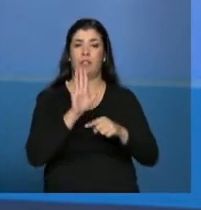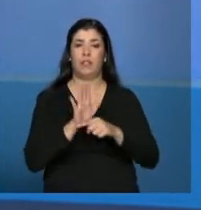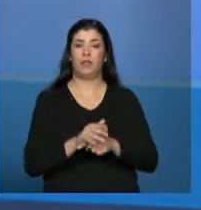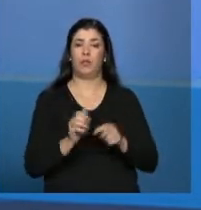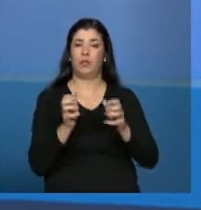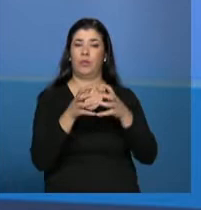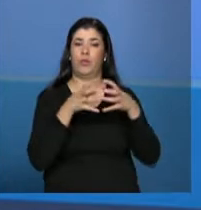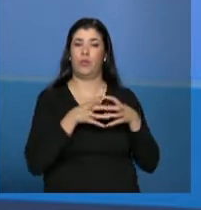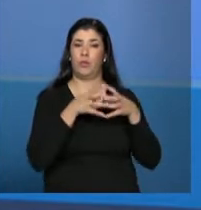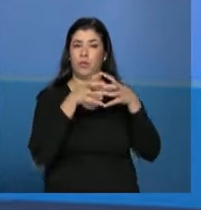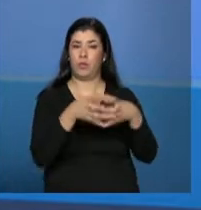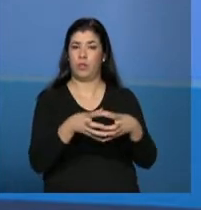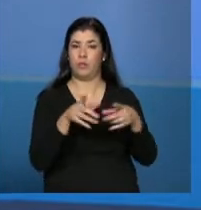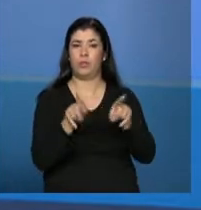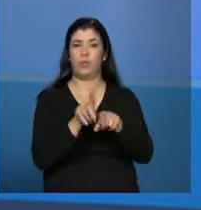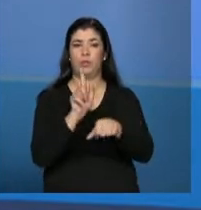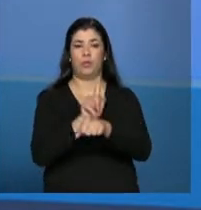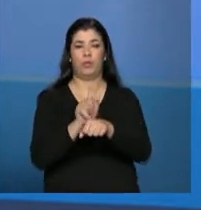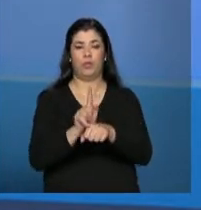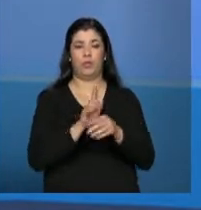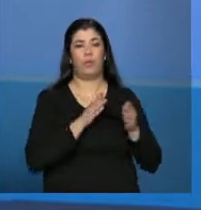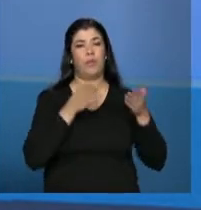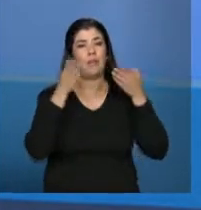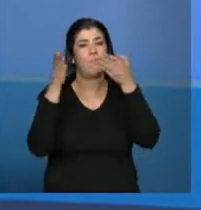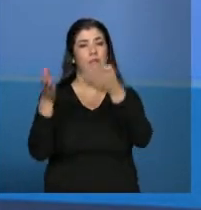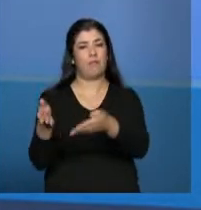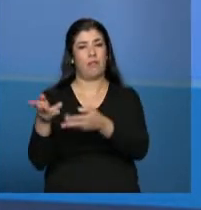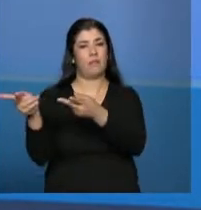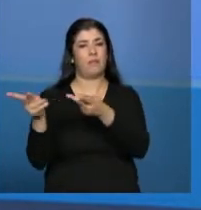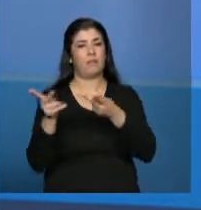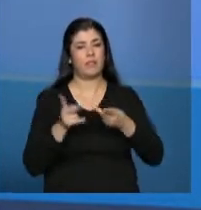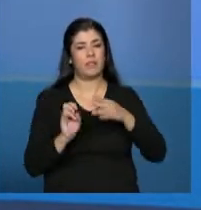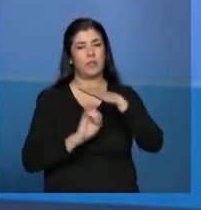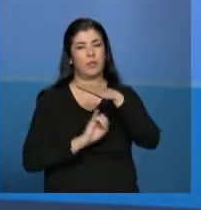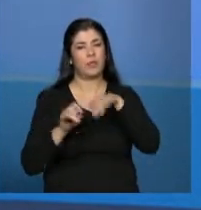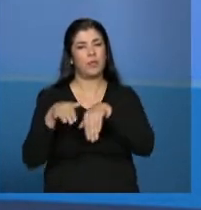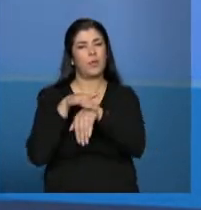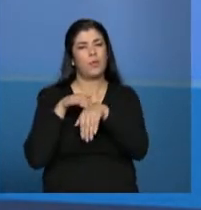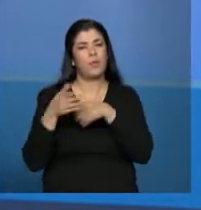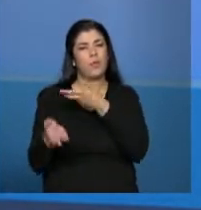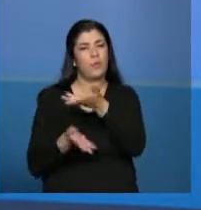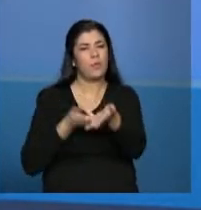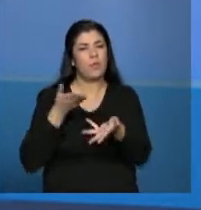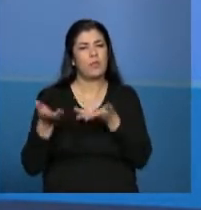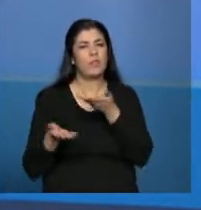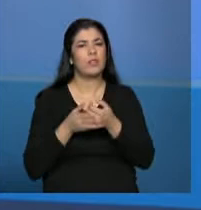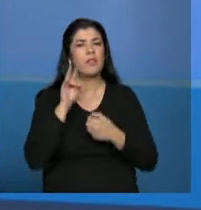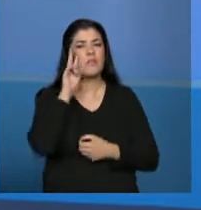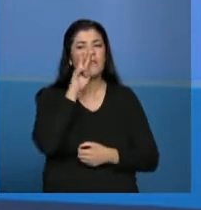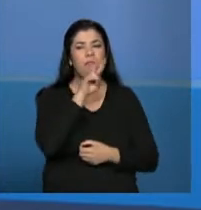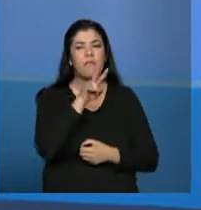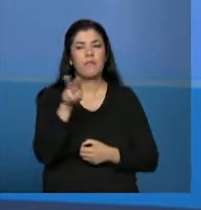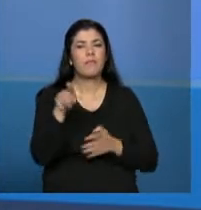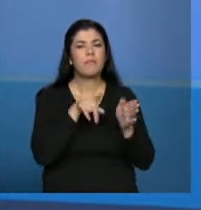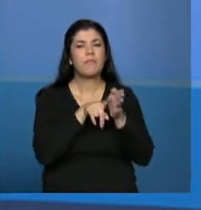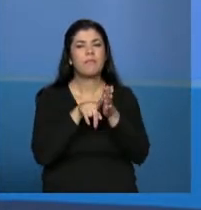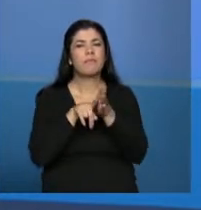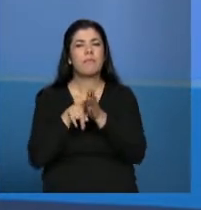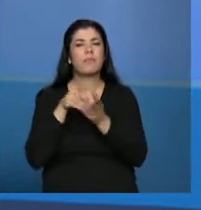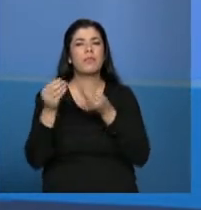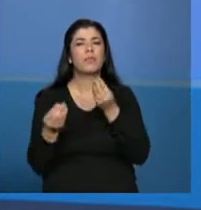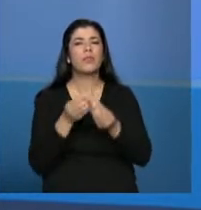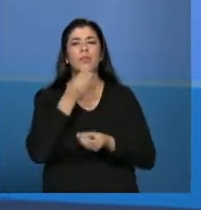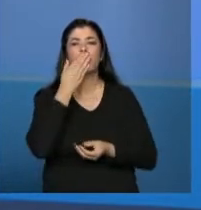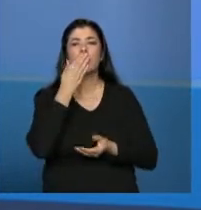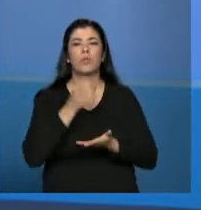técnica têm de conversar com o dirigente, de conversar com os funcionários dessa entidade, de ver de perto qual é a oferta que ela está desenvolvendo ali naquele